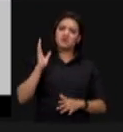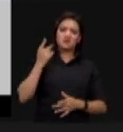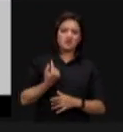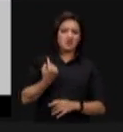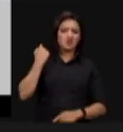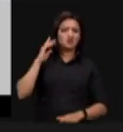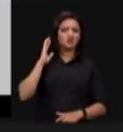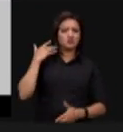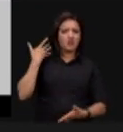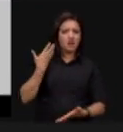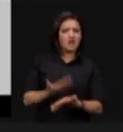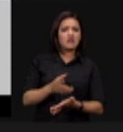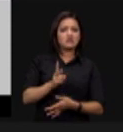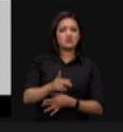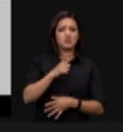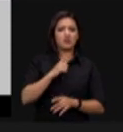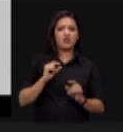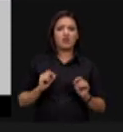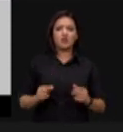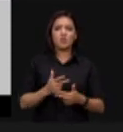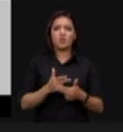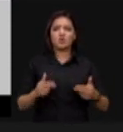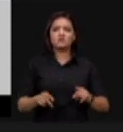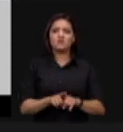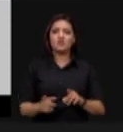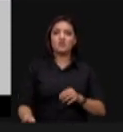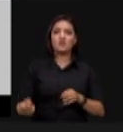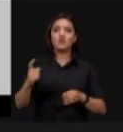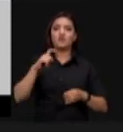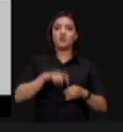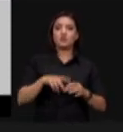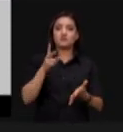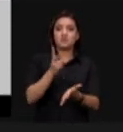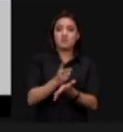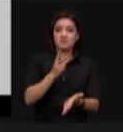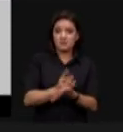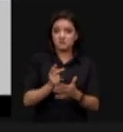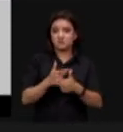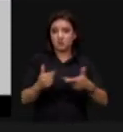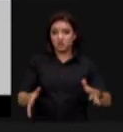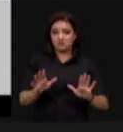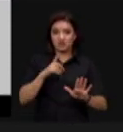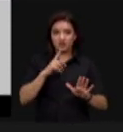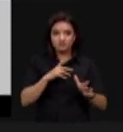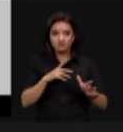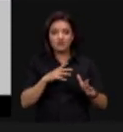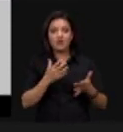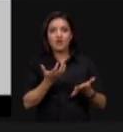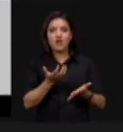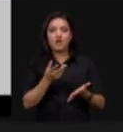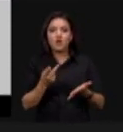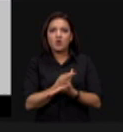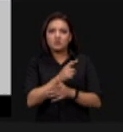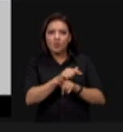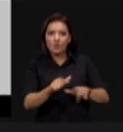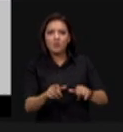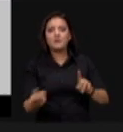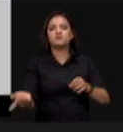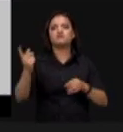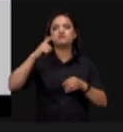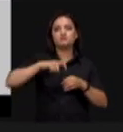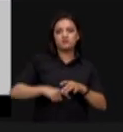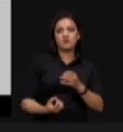harmonização com o meio ambiente com a devolução in natura daquilo que se impacta os projetos e programas de